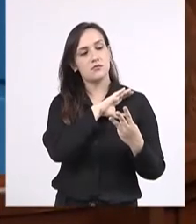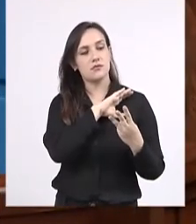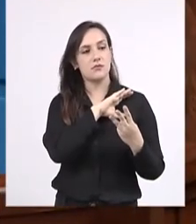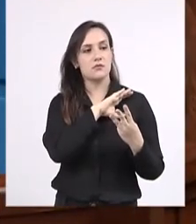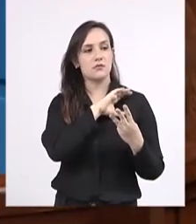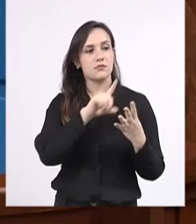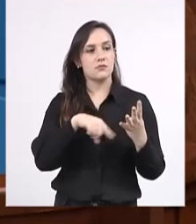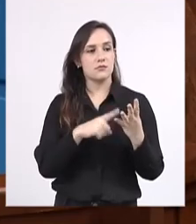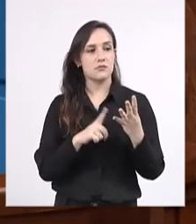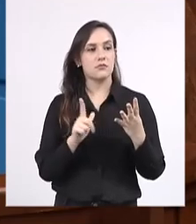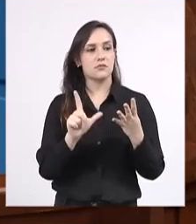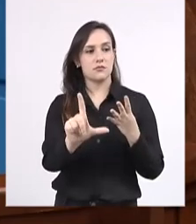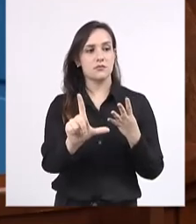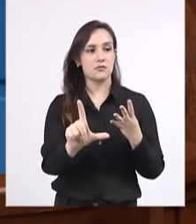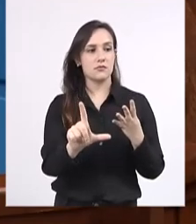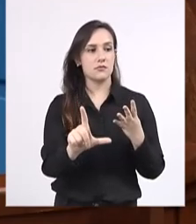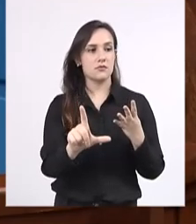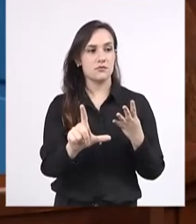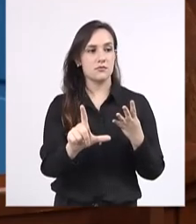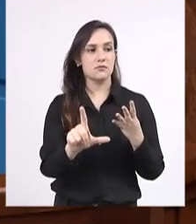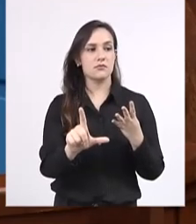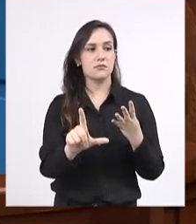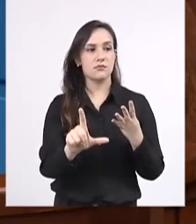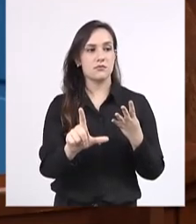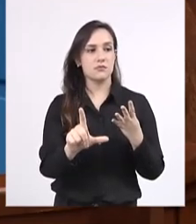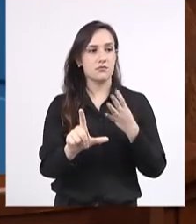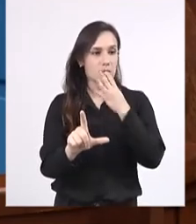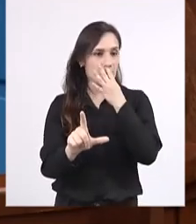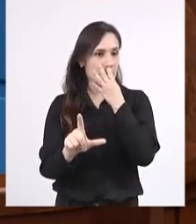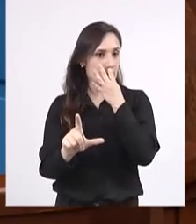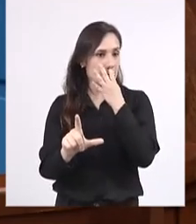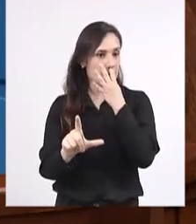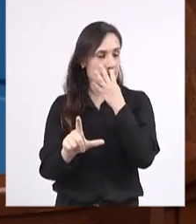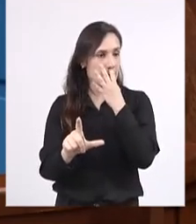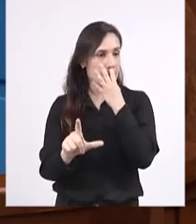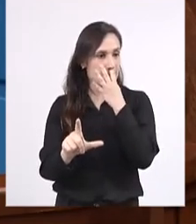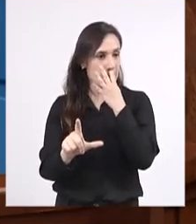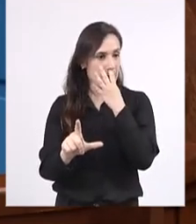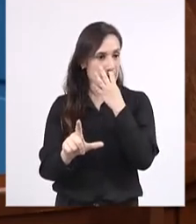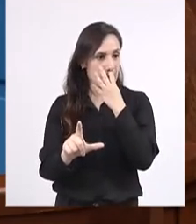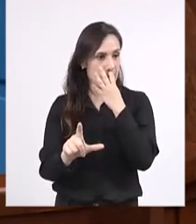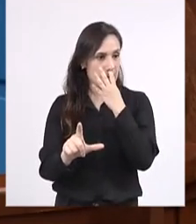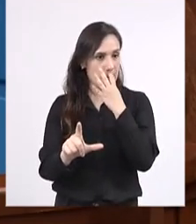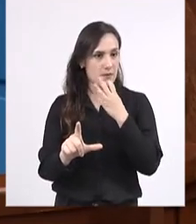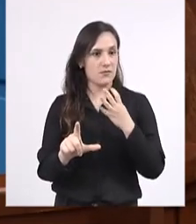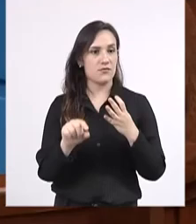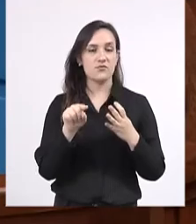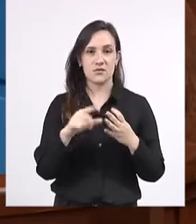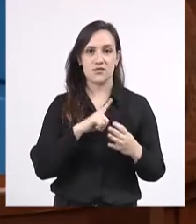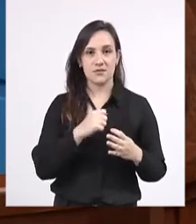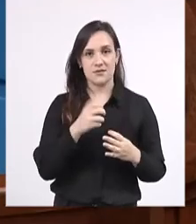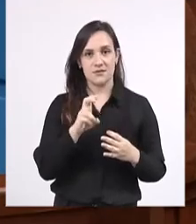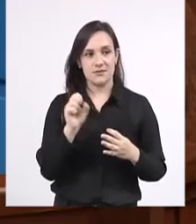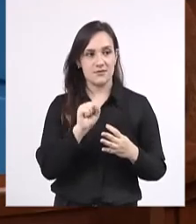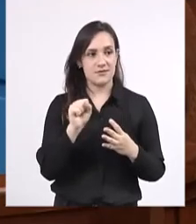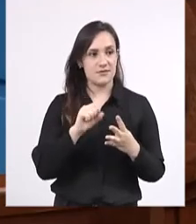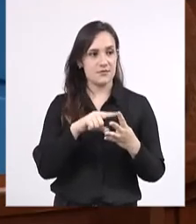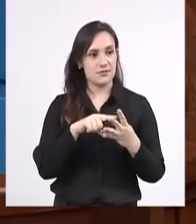Contar e Lucas de Lima se dignaram a nos apoiar. Está acabando, presidente? 15 segundos.